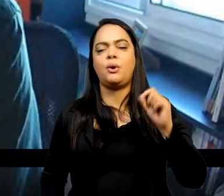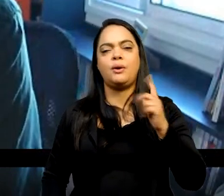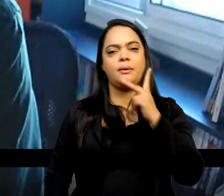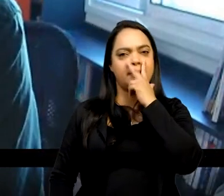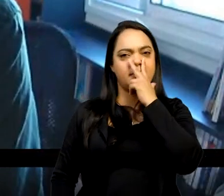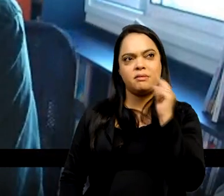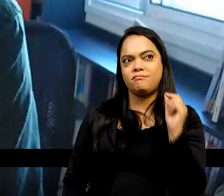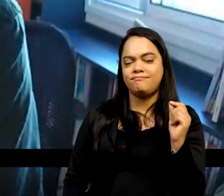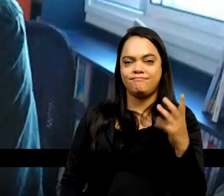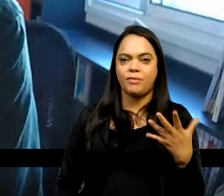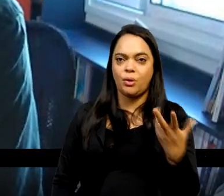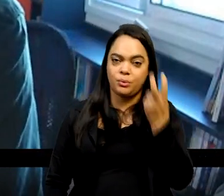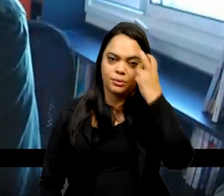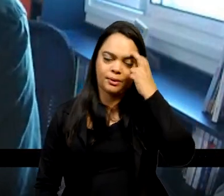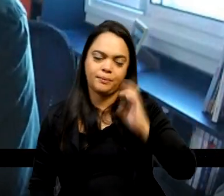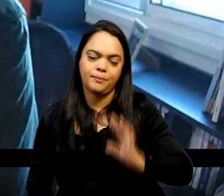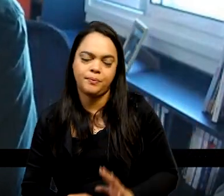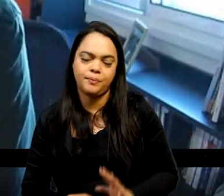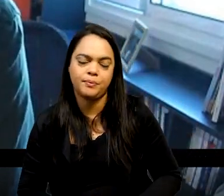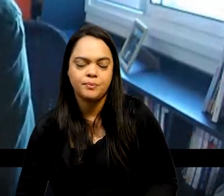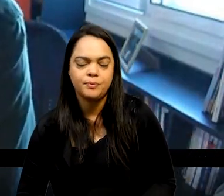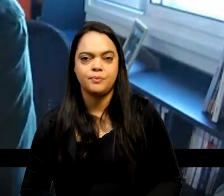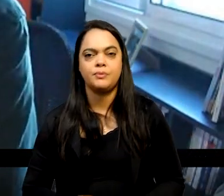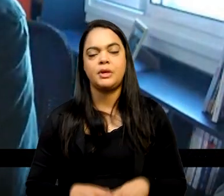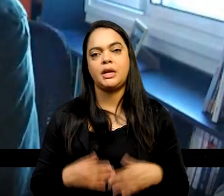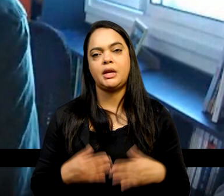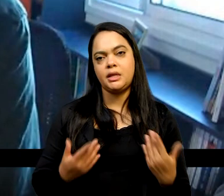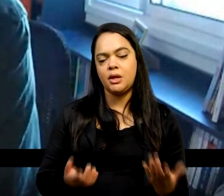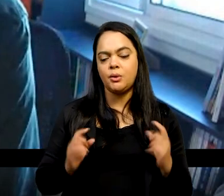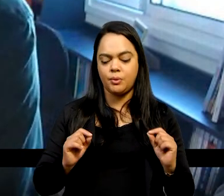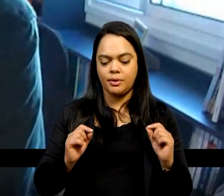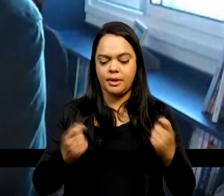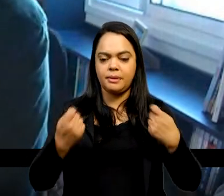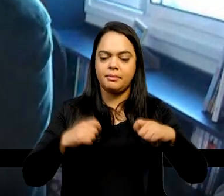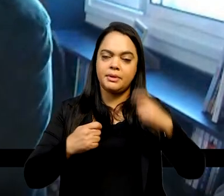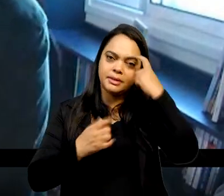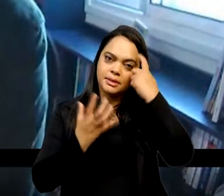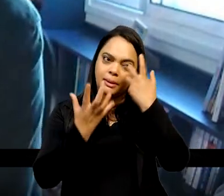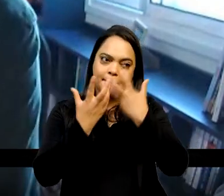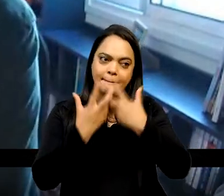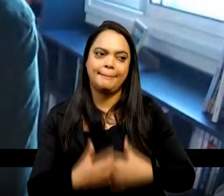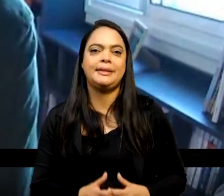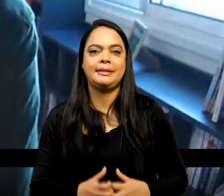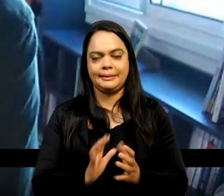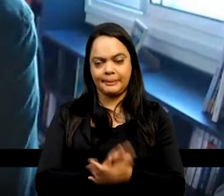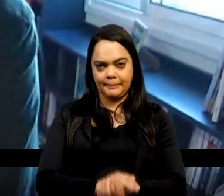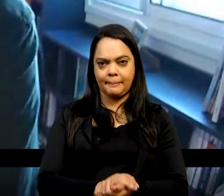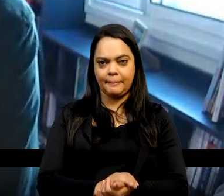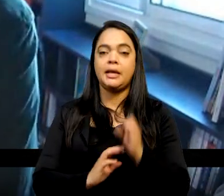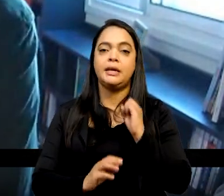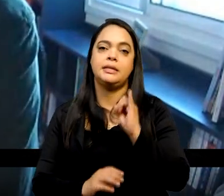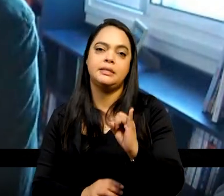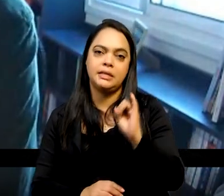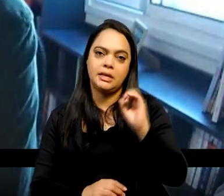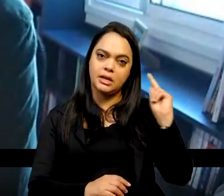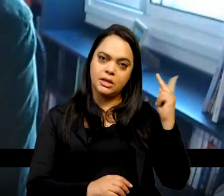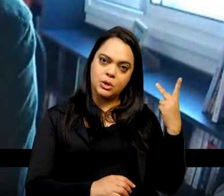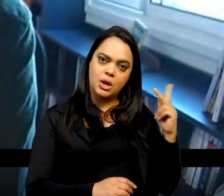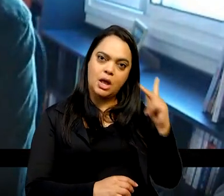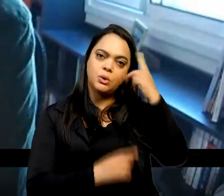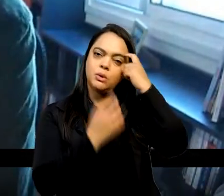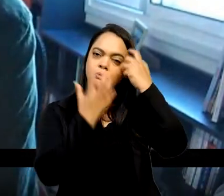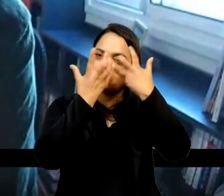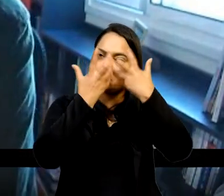A questão é a seguinte, se eu bem entendo, então, o que você formula. Se nós, historiadores, pensamos certas coisas, demonstramos